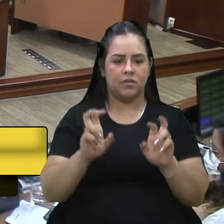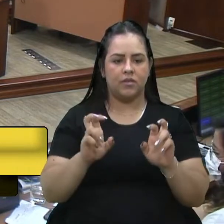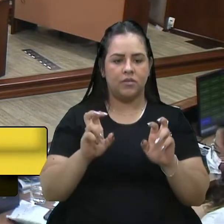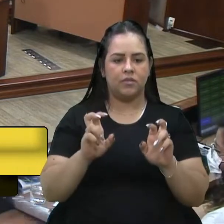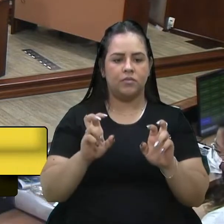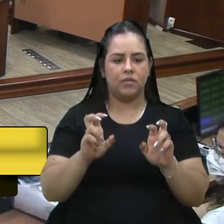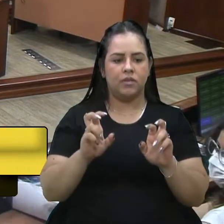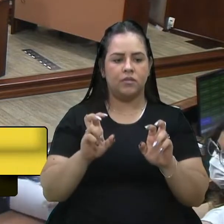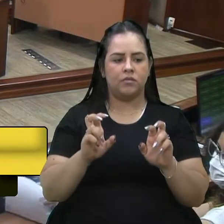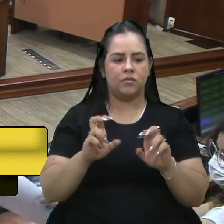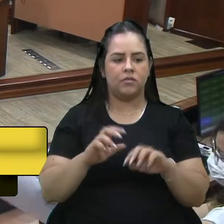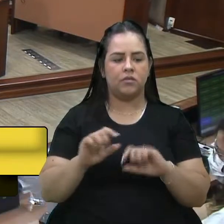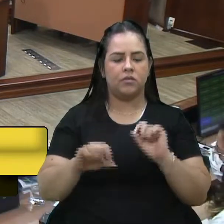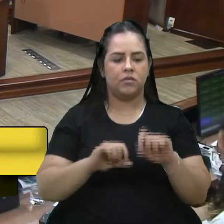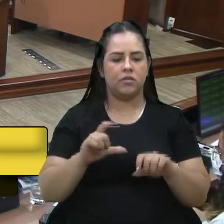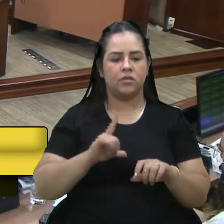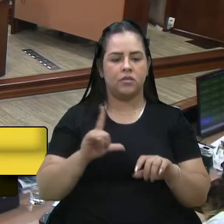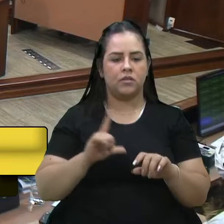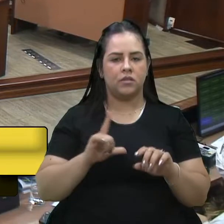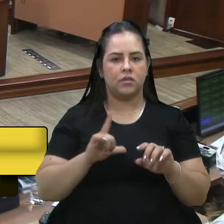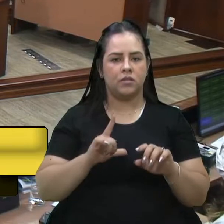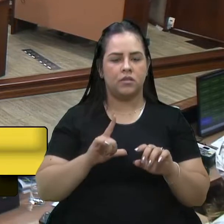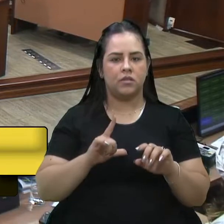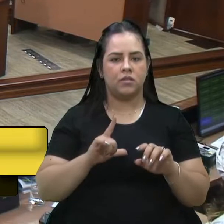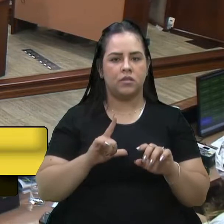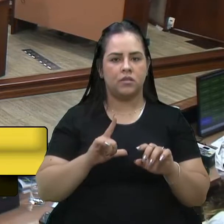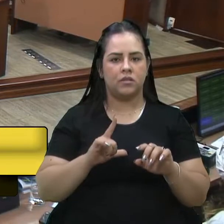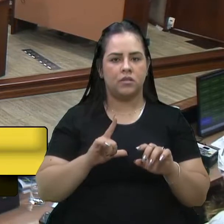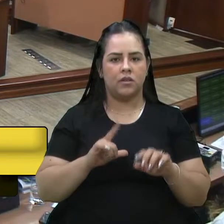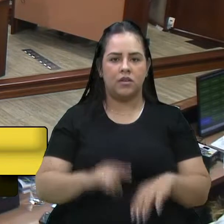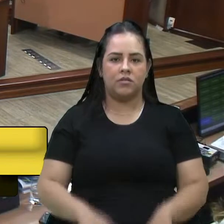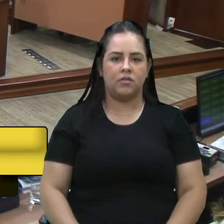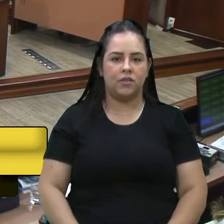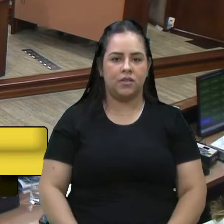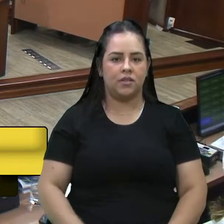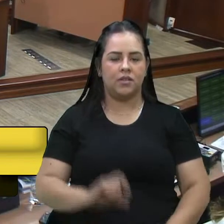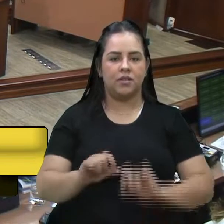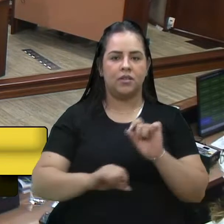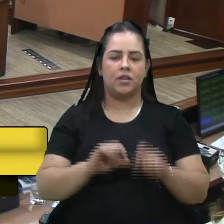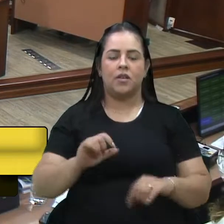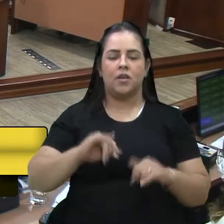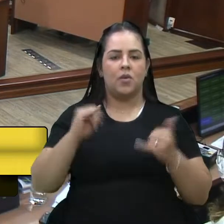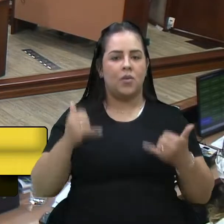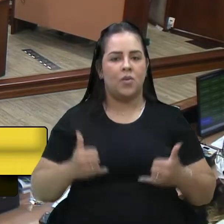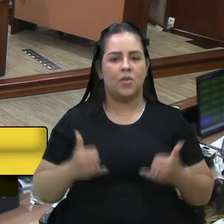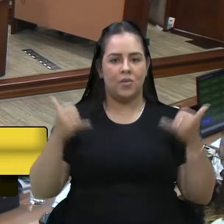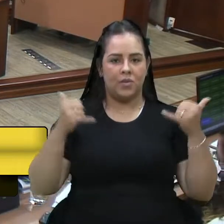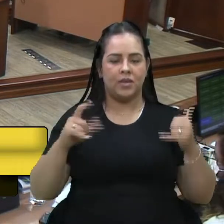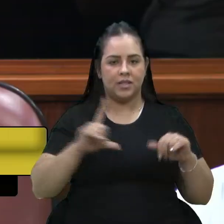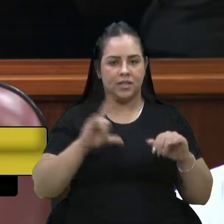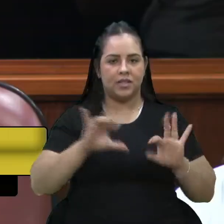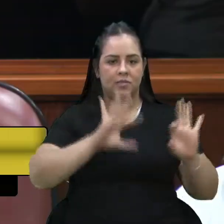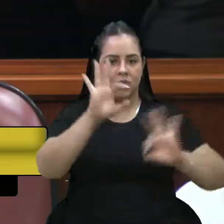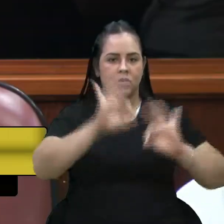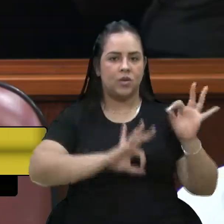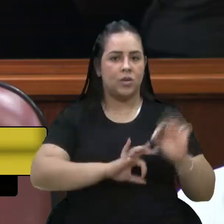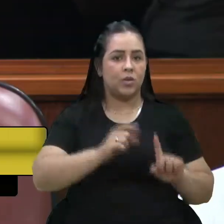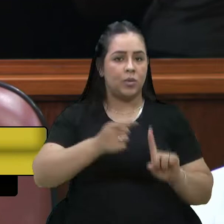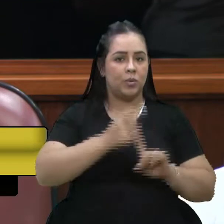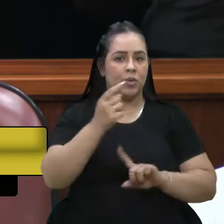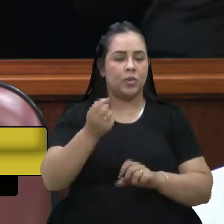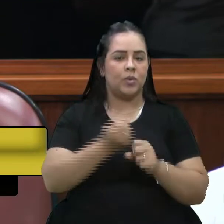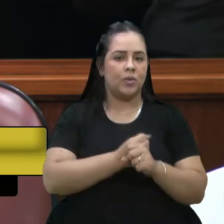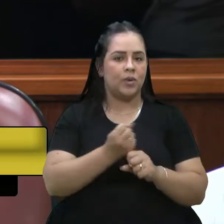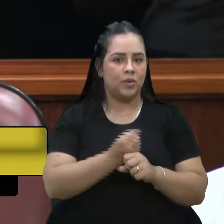centrais do seu mandato, sem sombra de dúvidas. Nos orgulha muito estar votando esse projeto como o primeiro projeto do ano.